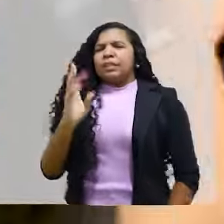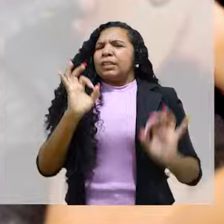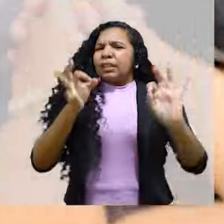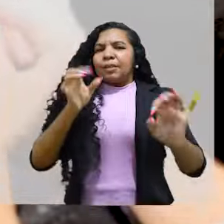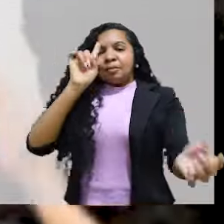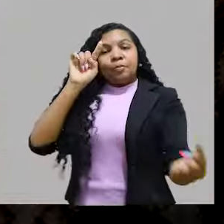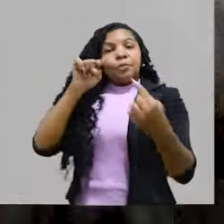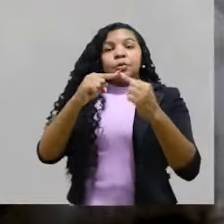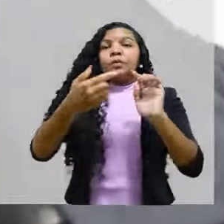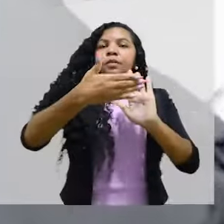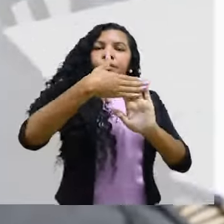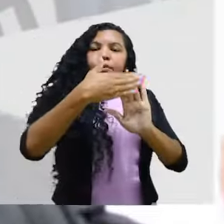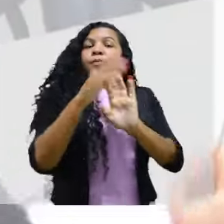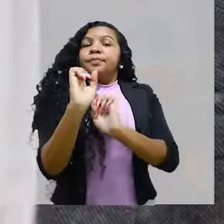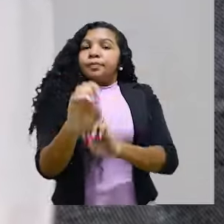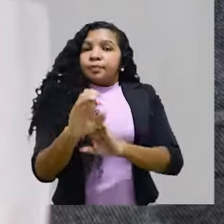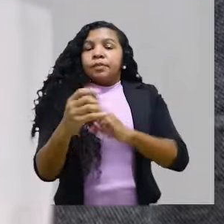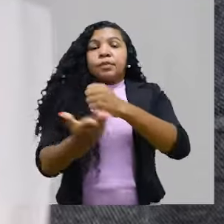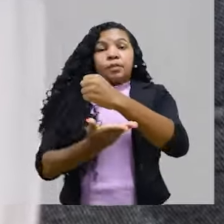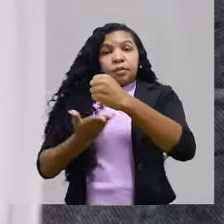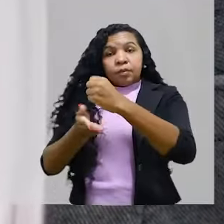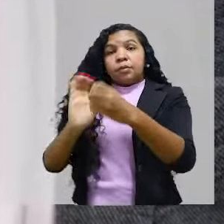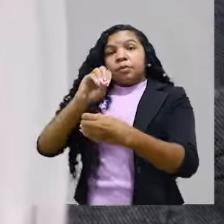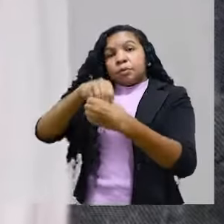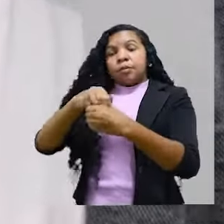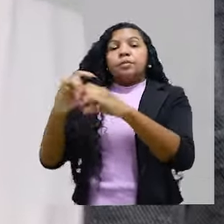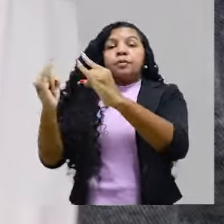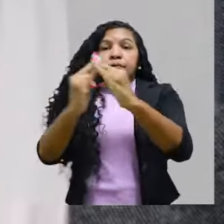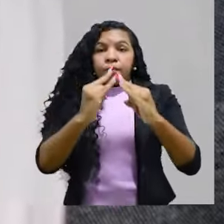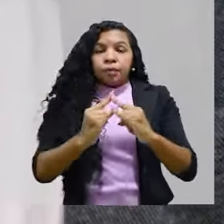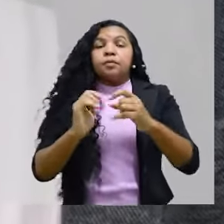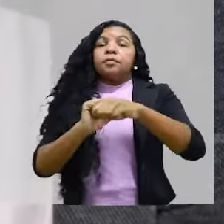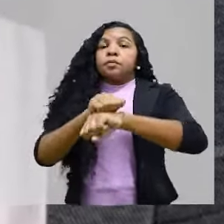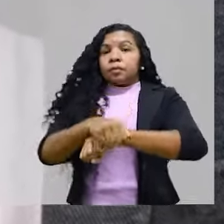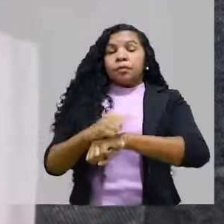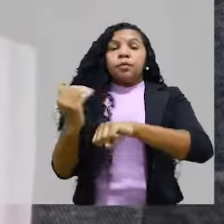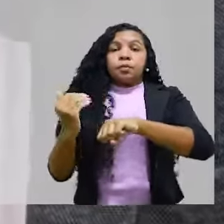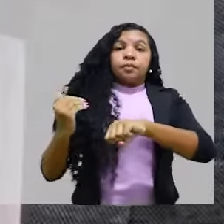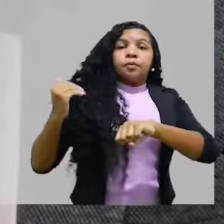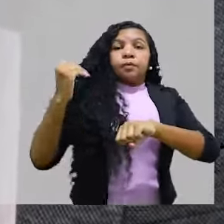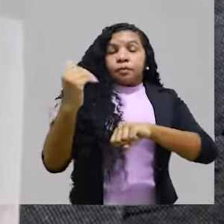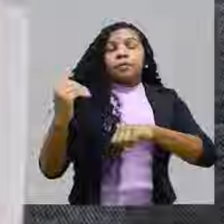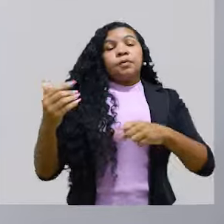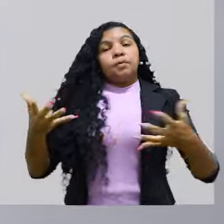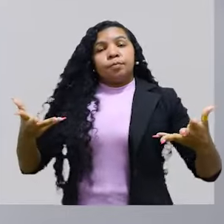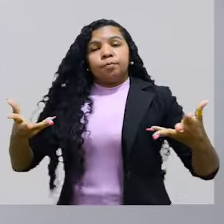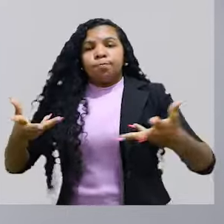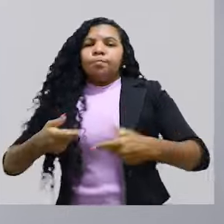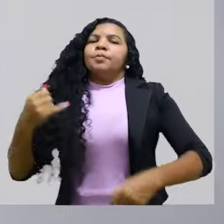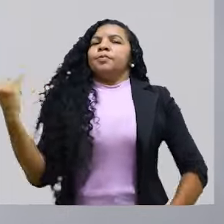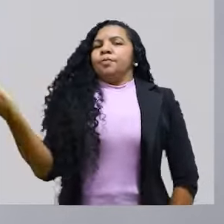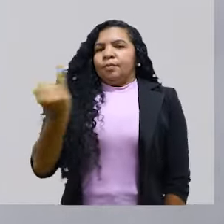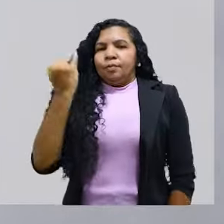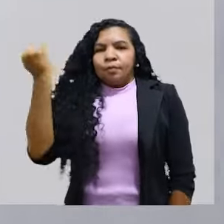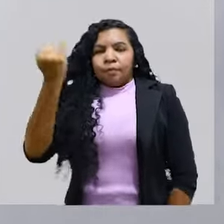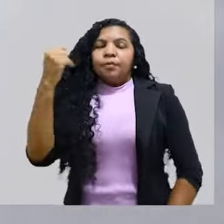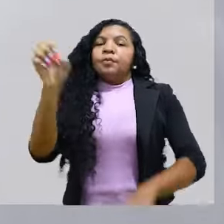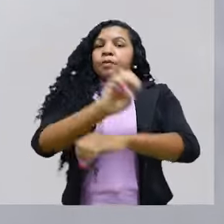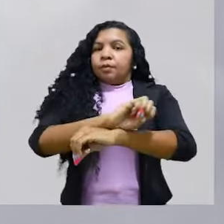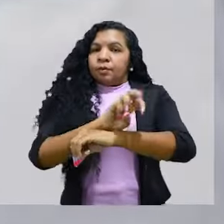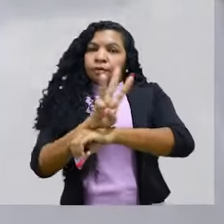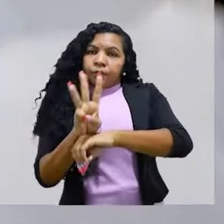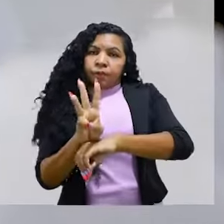vista exatamente a formação dessa base dentro das instituições de ensino superior. Esse evento é de grande